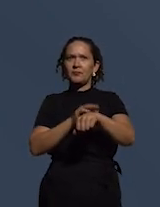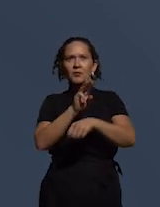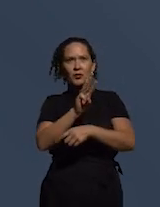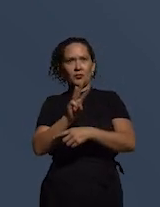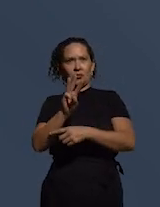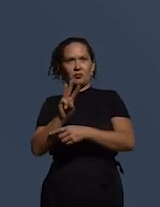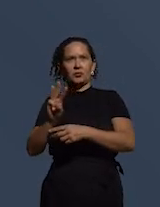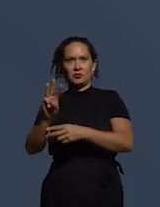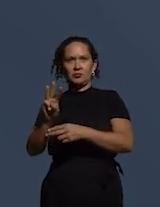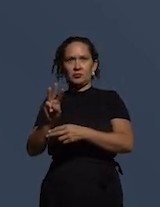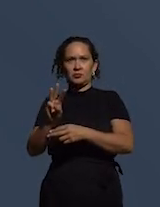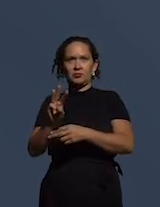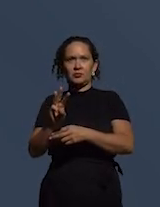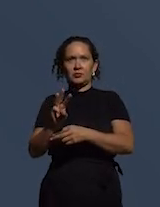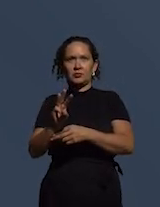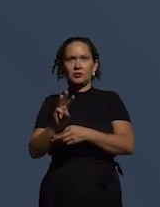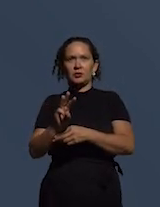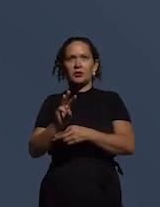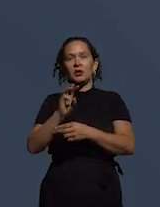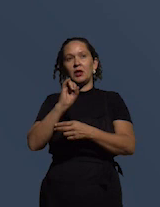integrity